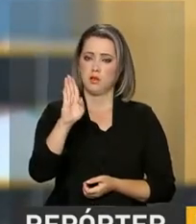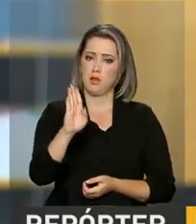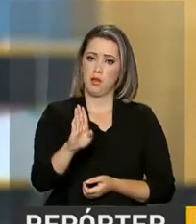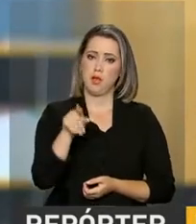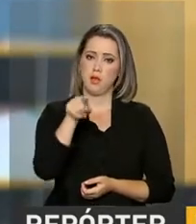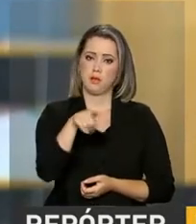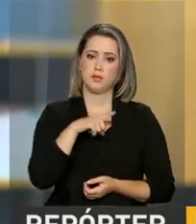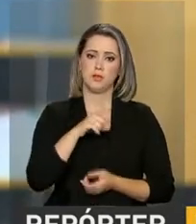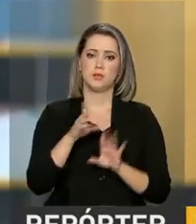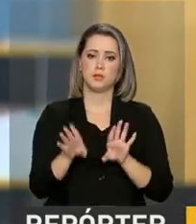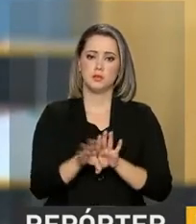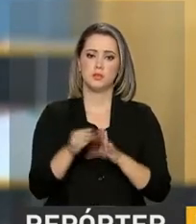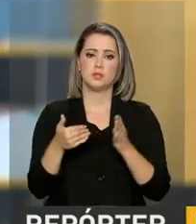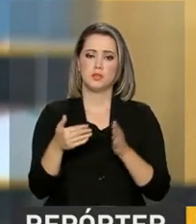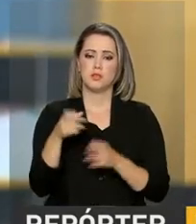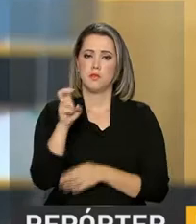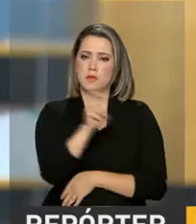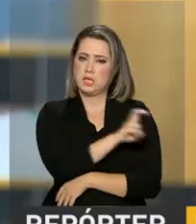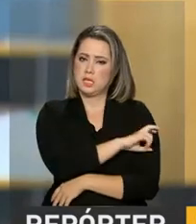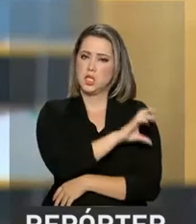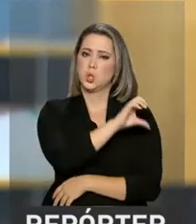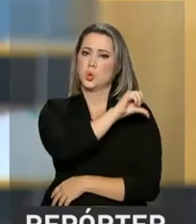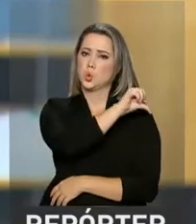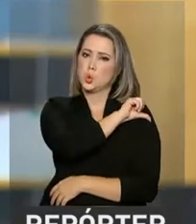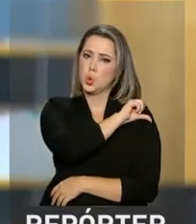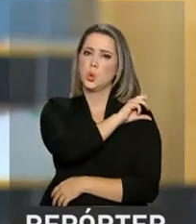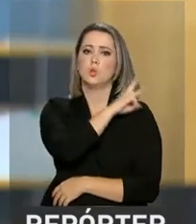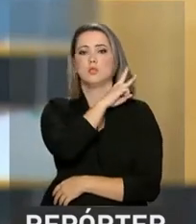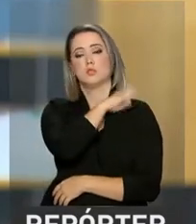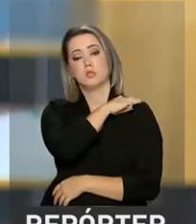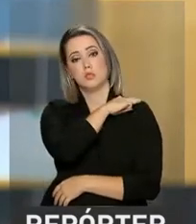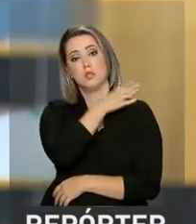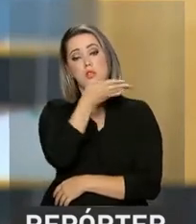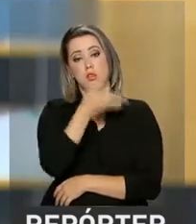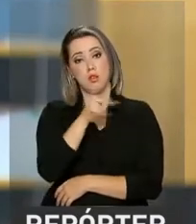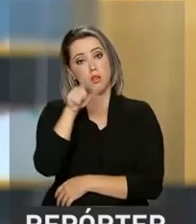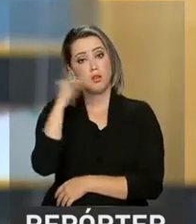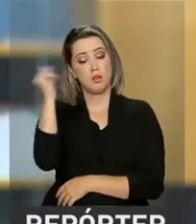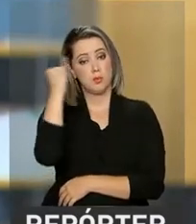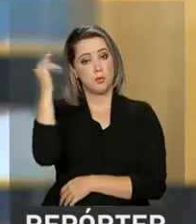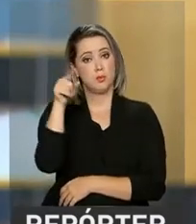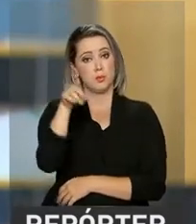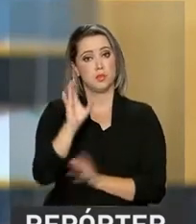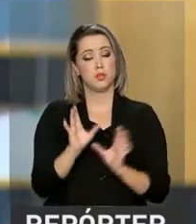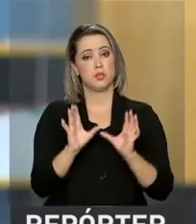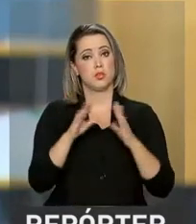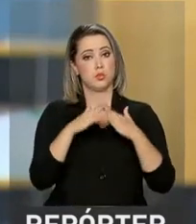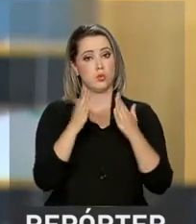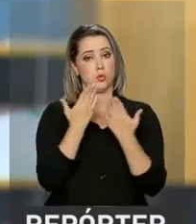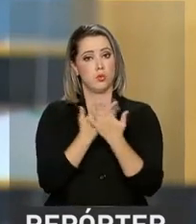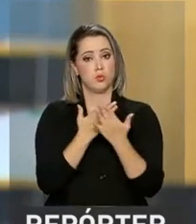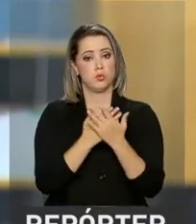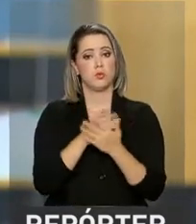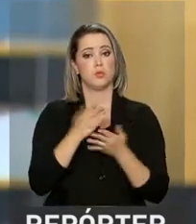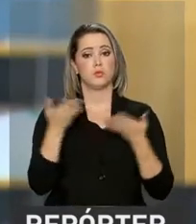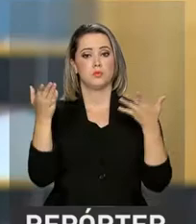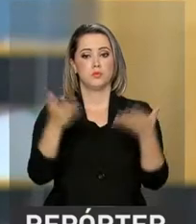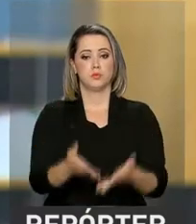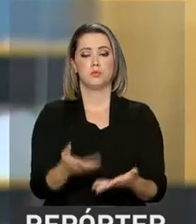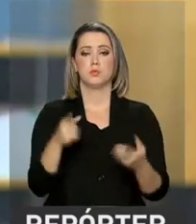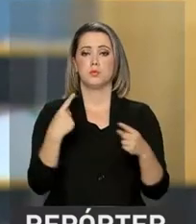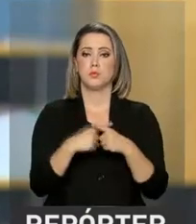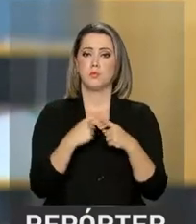os finais de ciclo de quinto, nono e terceira série, é importante que as escolas participem, tendo em vista que nesse